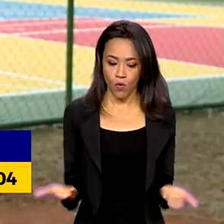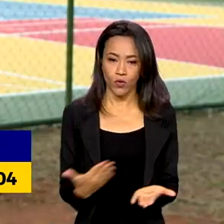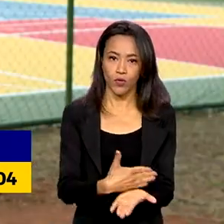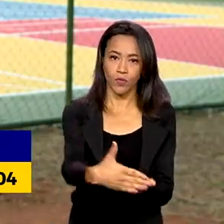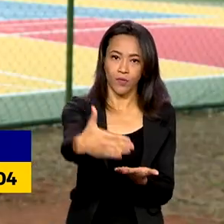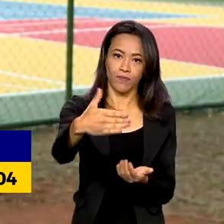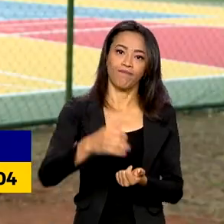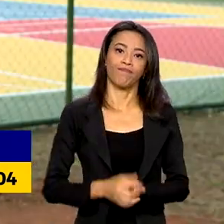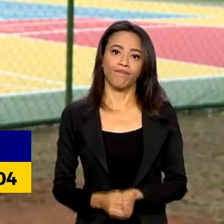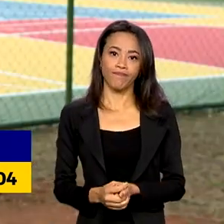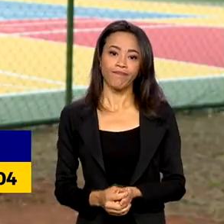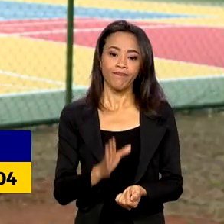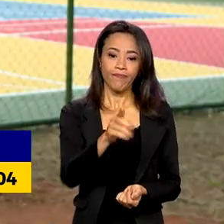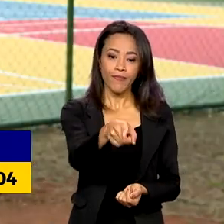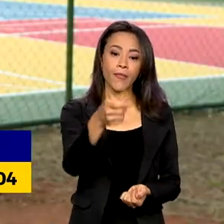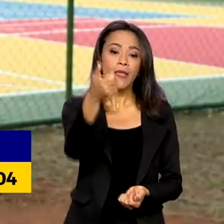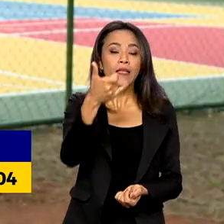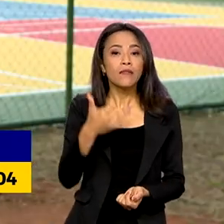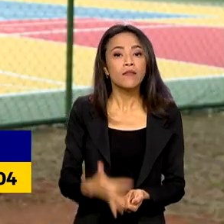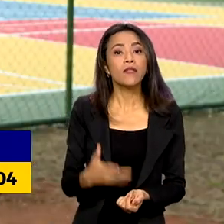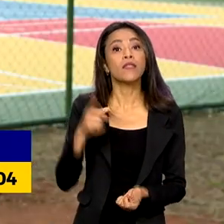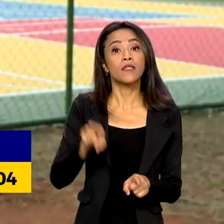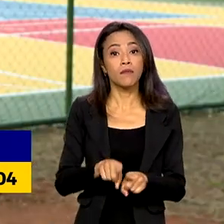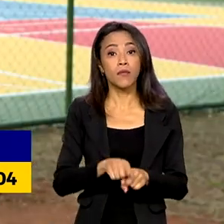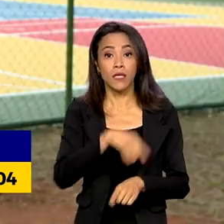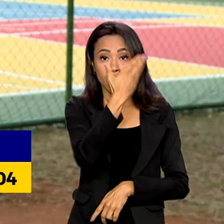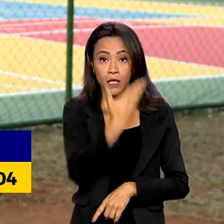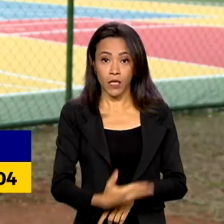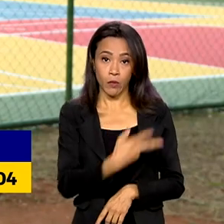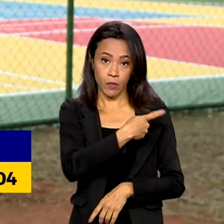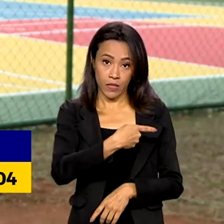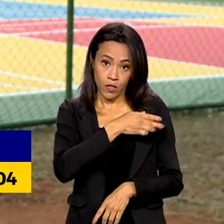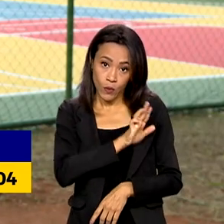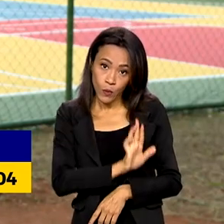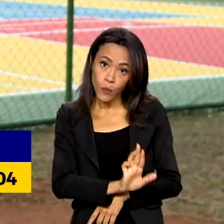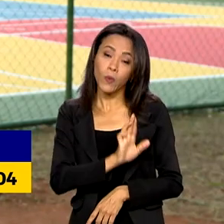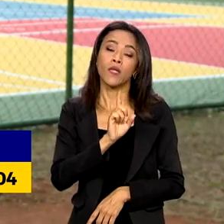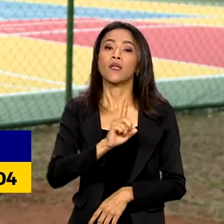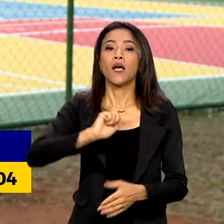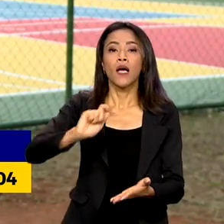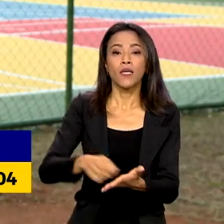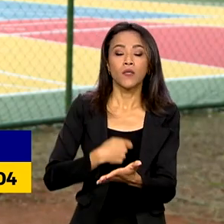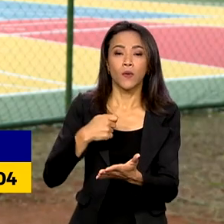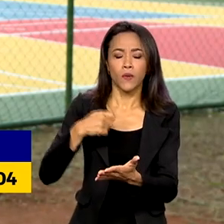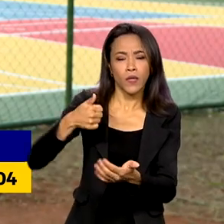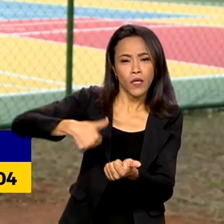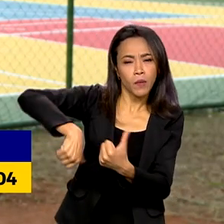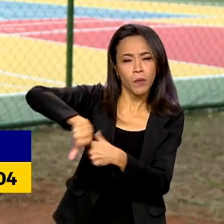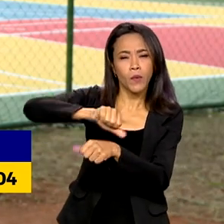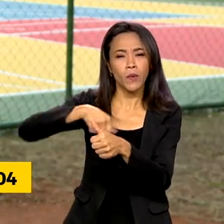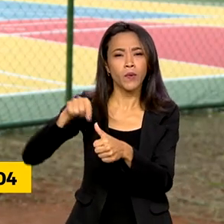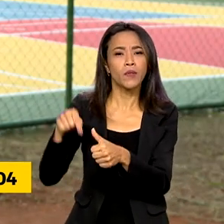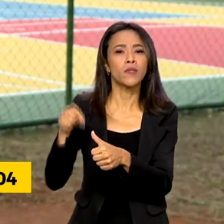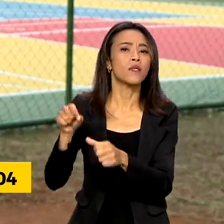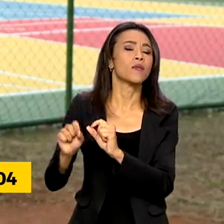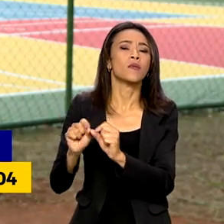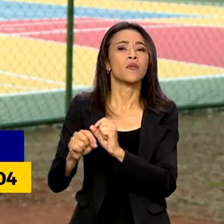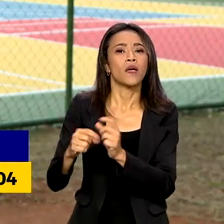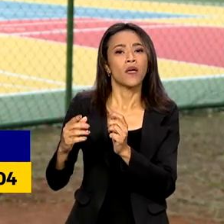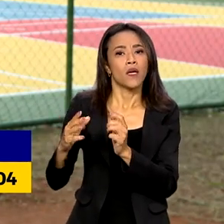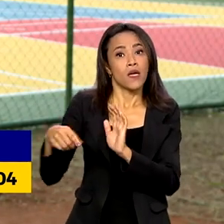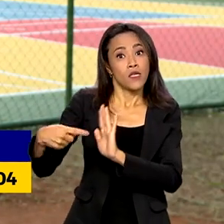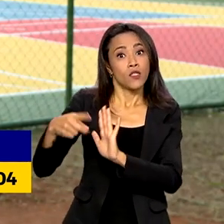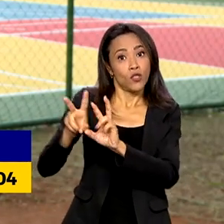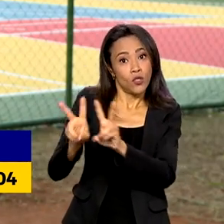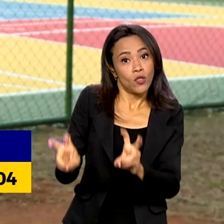Durante a cerimônia, o presidente Lula também sancionou a lei que altera o programa Bolsa Atleta para garantir direitos a